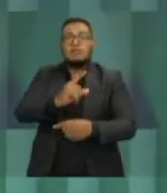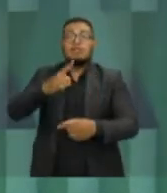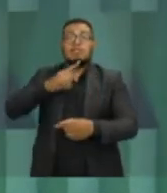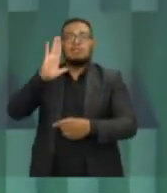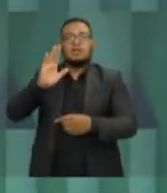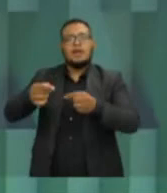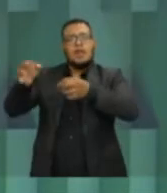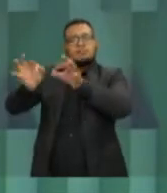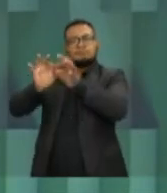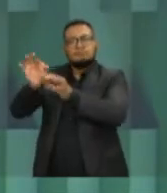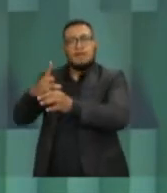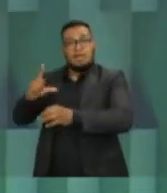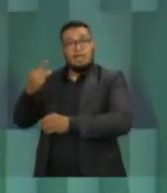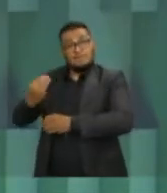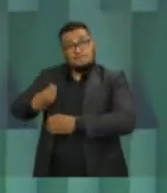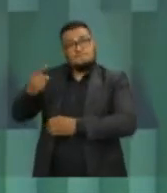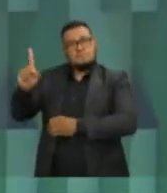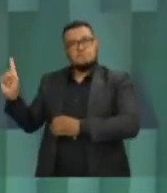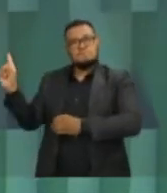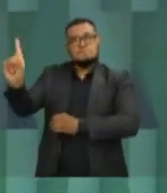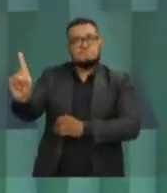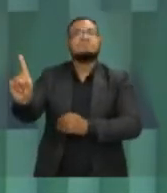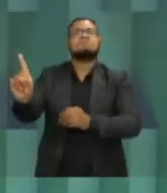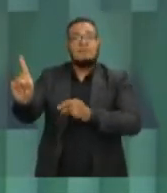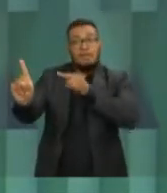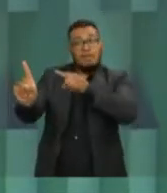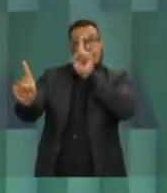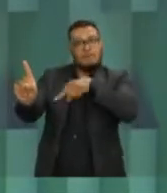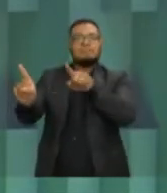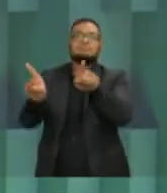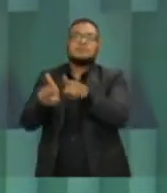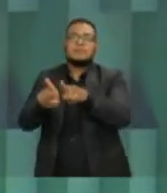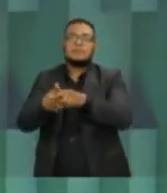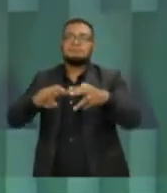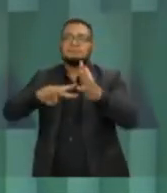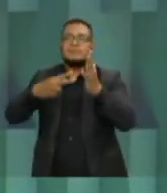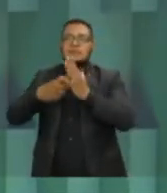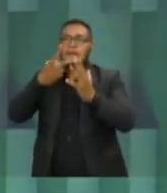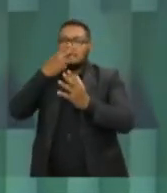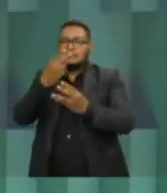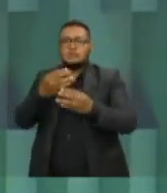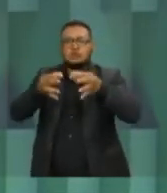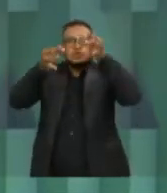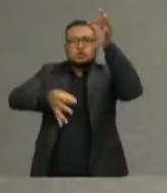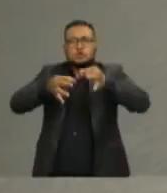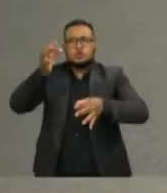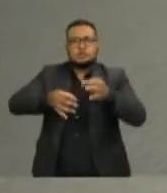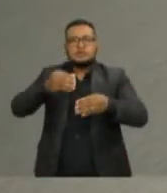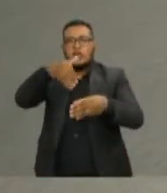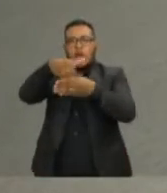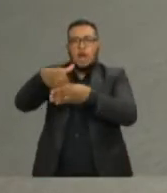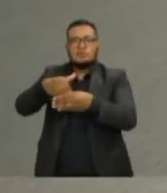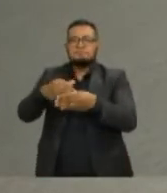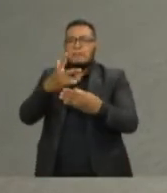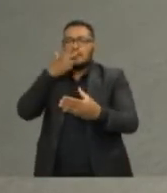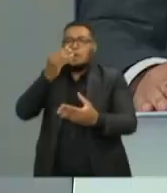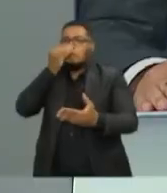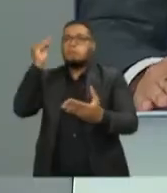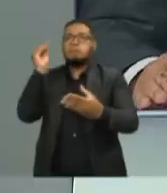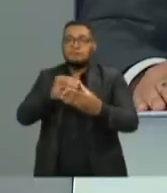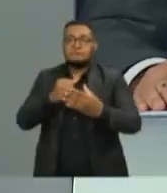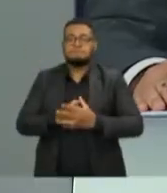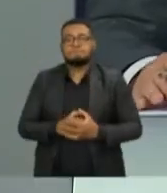nós ganhamos todas as ações na justiça. Isso significa também desrespeitar a própria justiça eleitoral. Fechando o bloco,